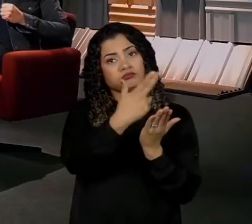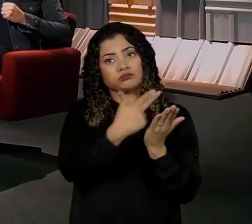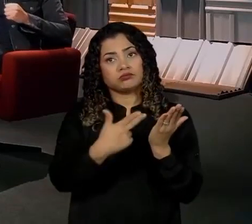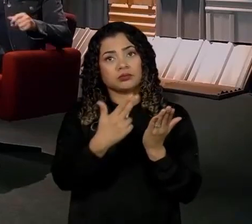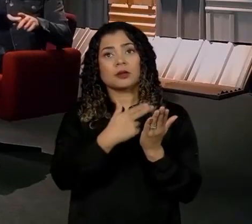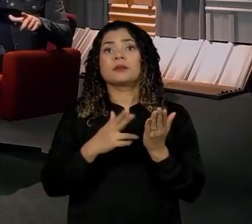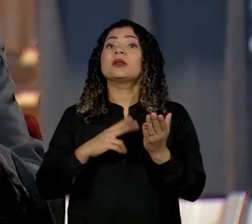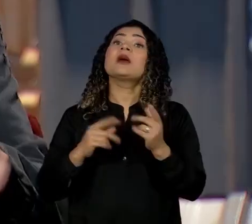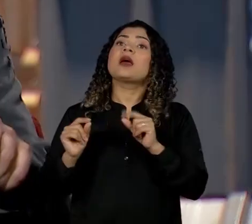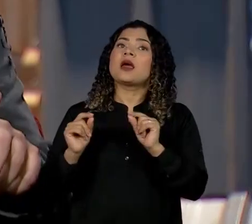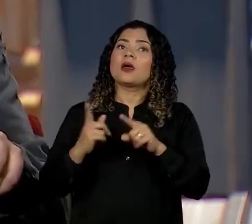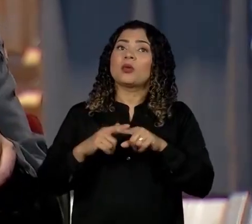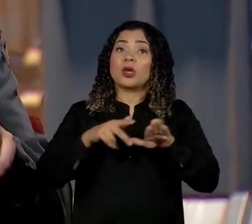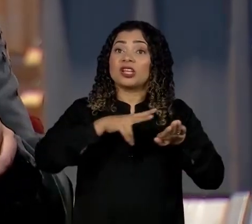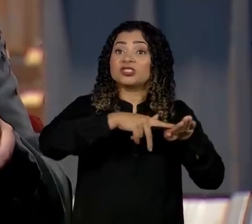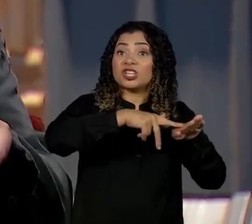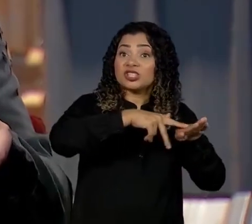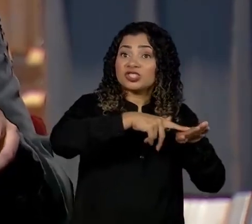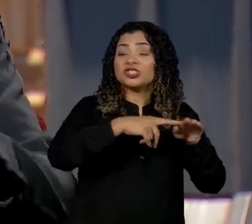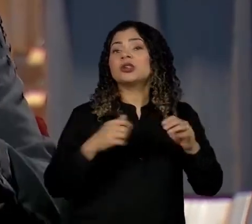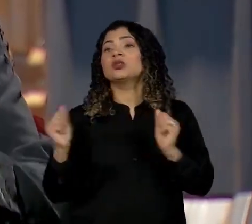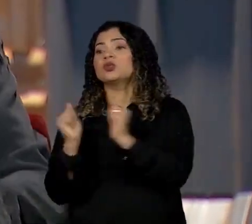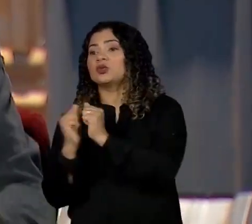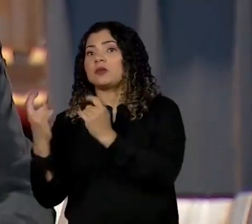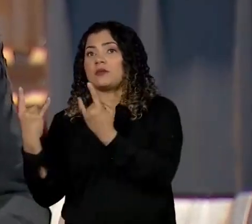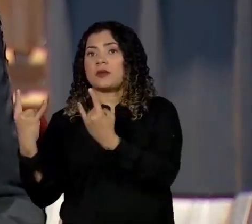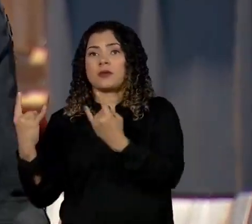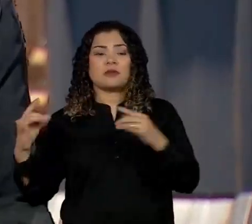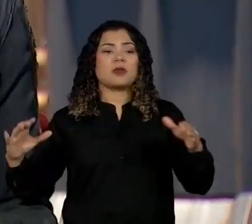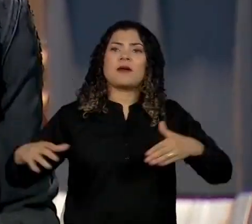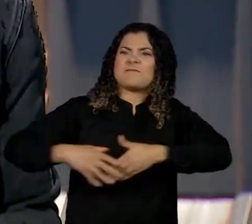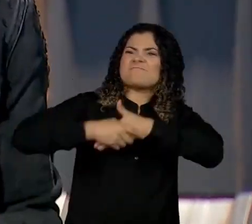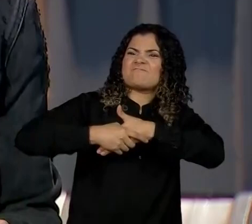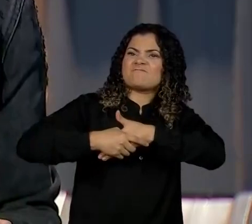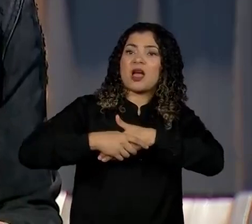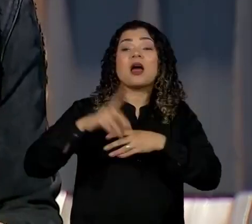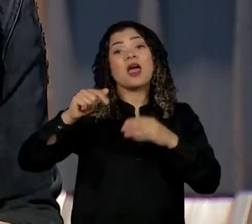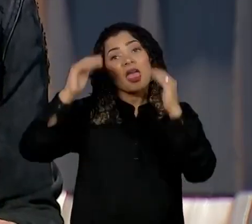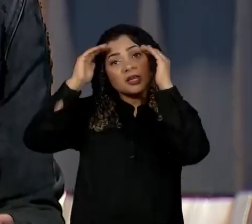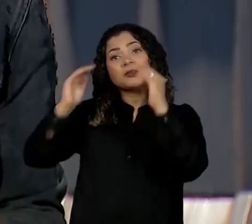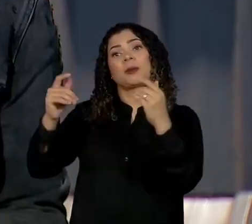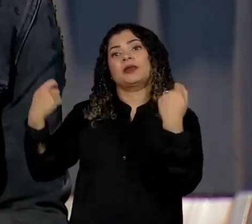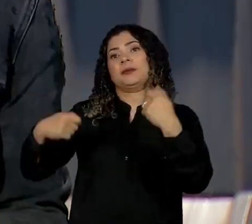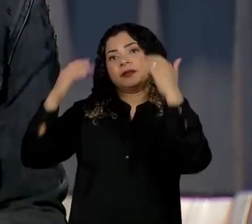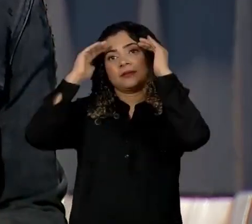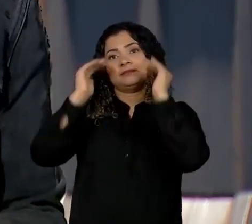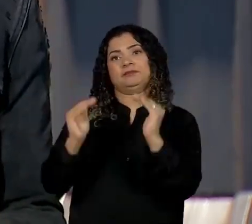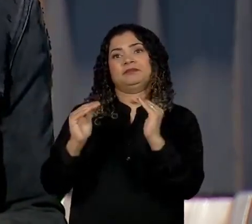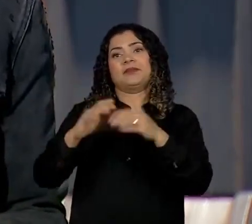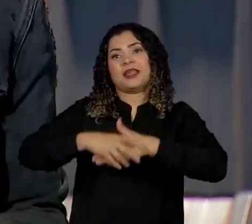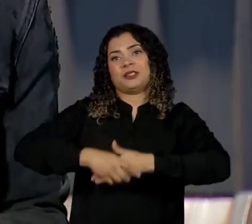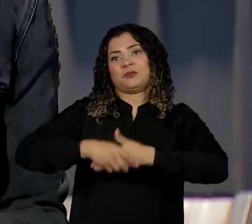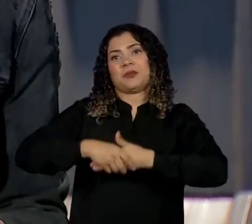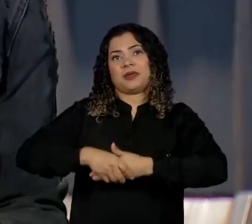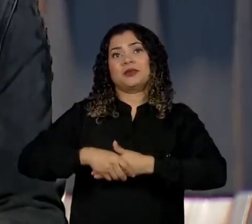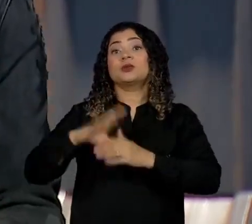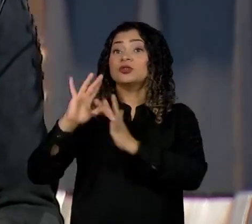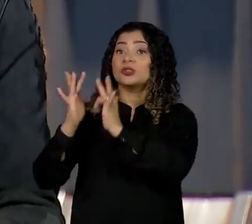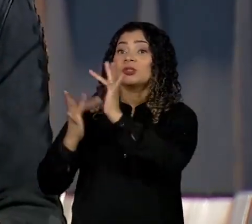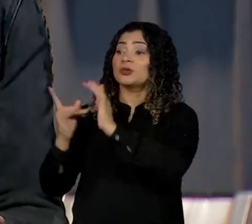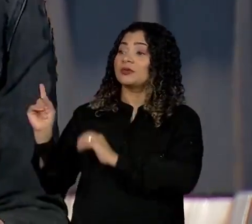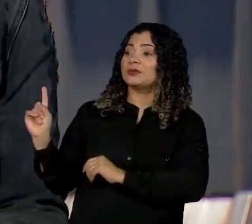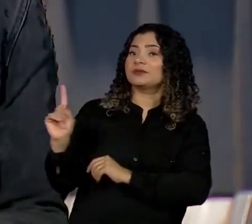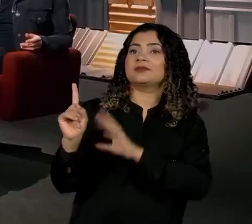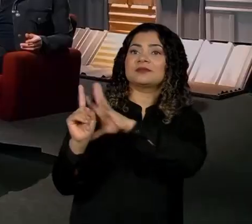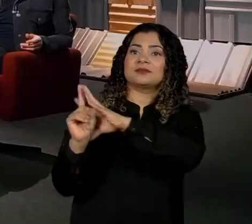apertando a mão do metaleiro e no final dizia assim... Respeito é uma coisa que a gente precisa considerar. Tá. Um cara que falou muito sobre isso foi Jesus e